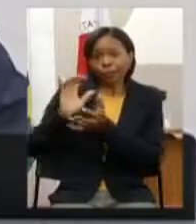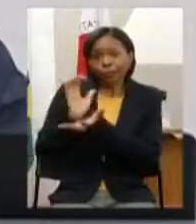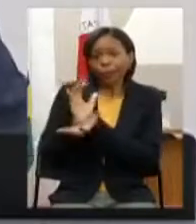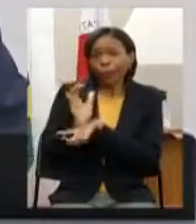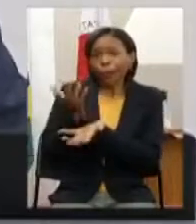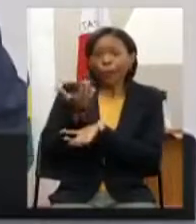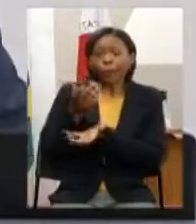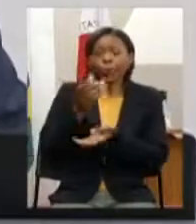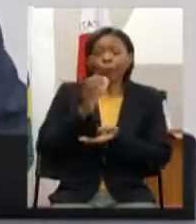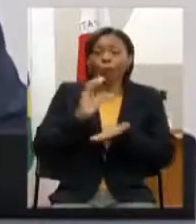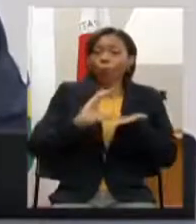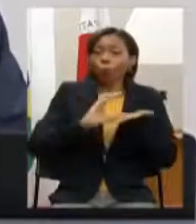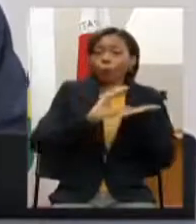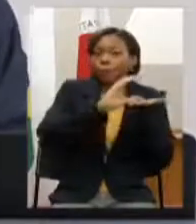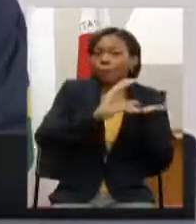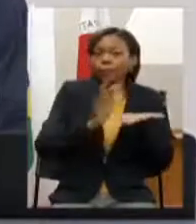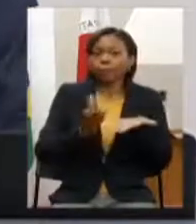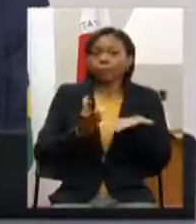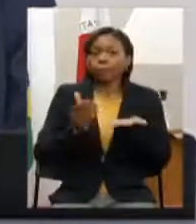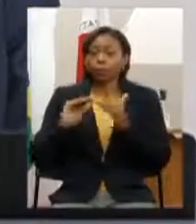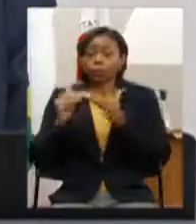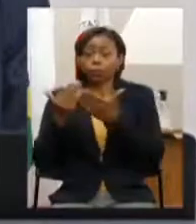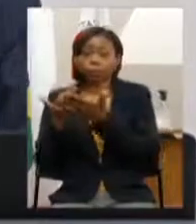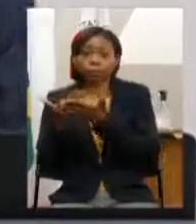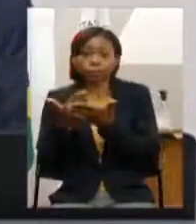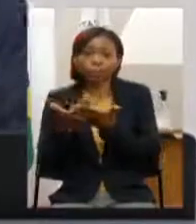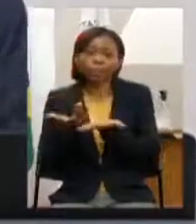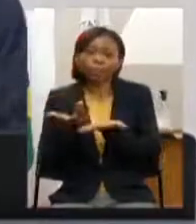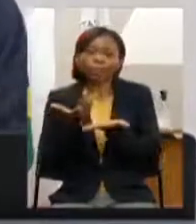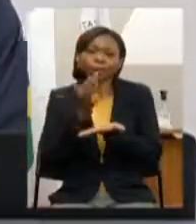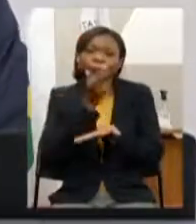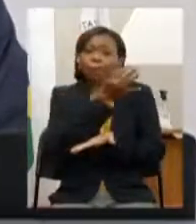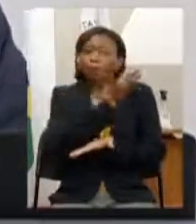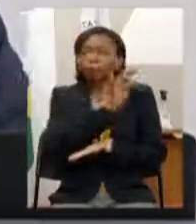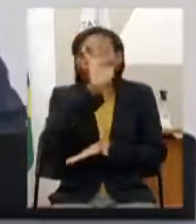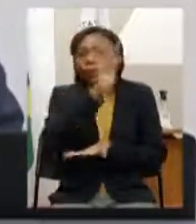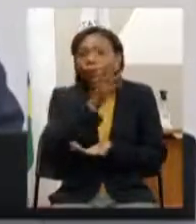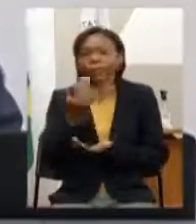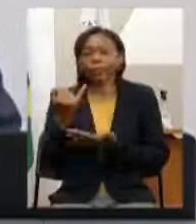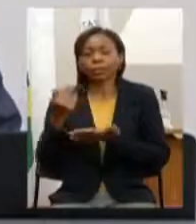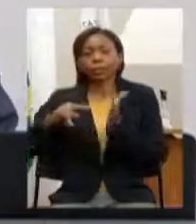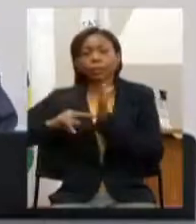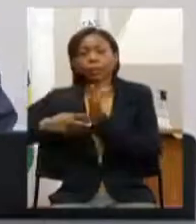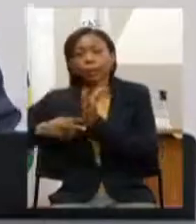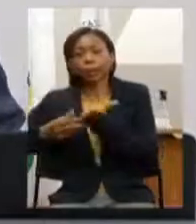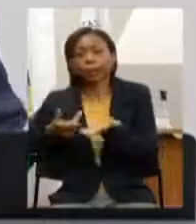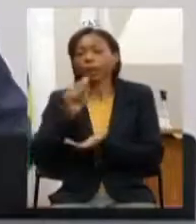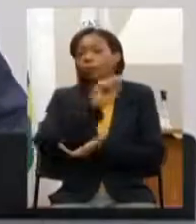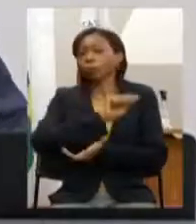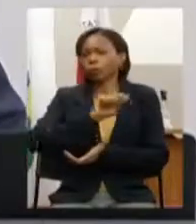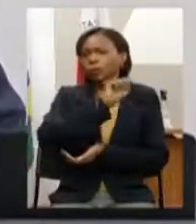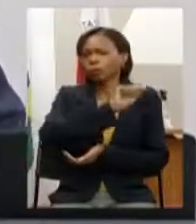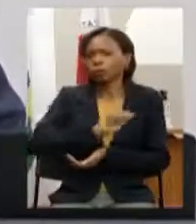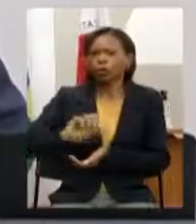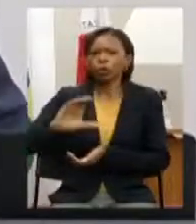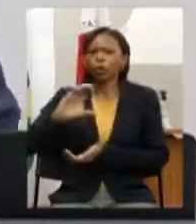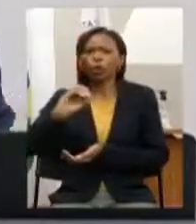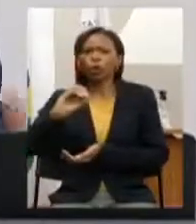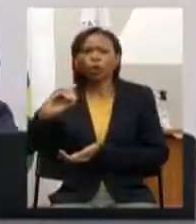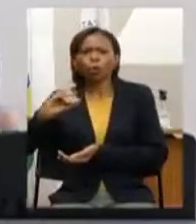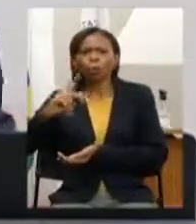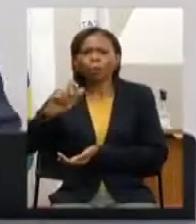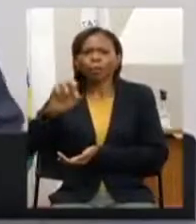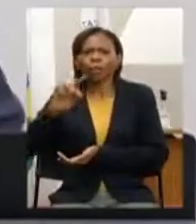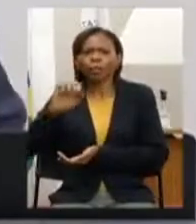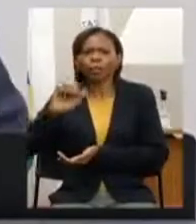as escolas as universidades os sindicatos as associações as cooperativas e o